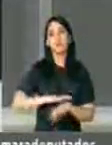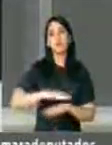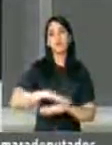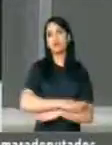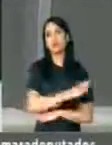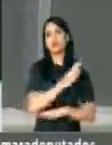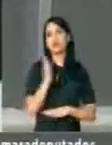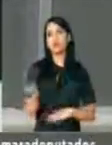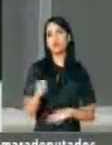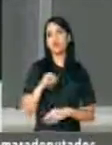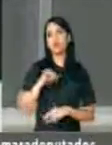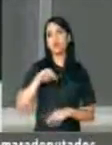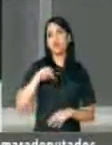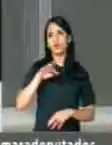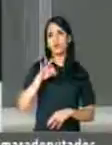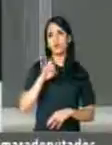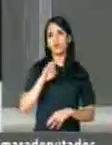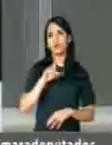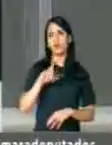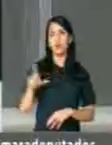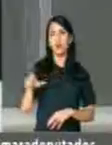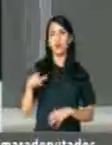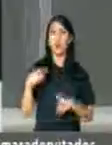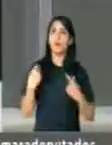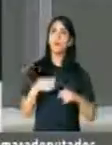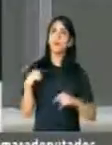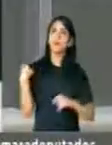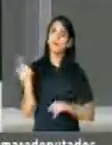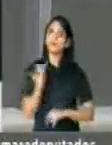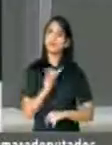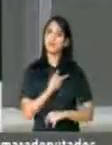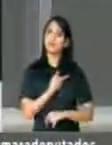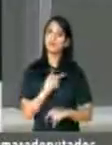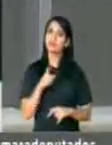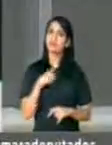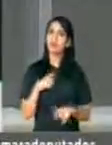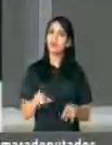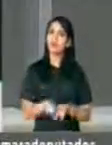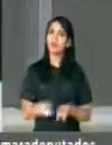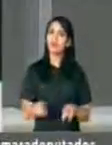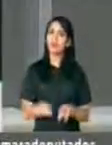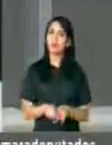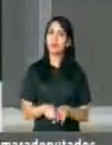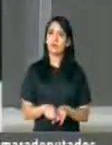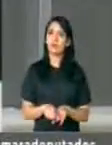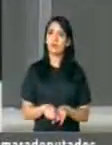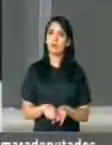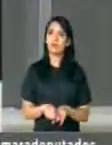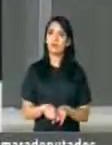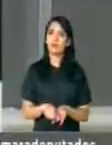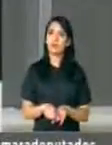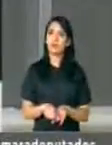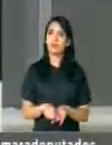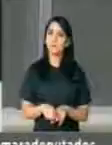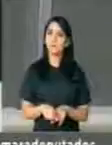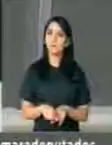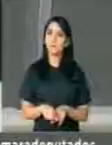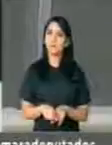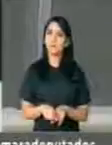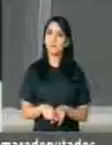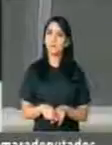é preciso que nós, no tempo integral, tivéssemos também condição de dar aos